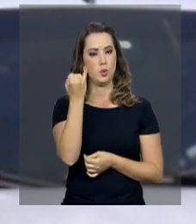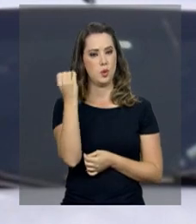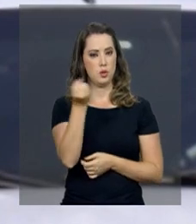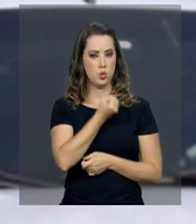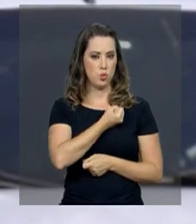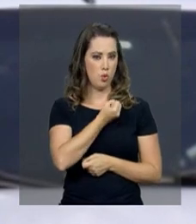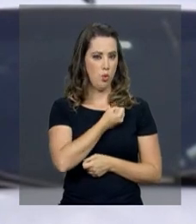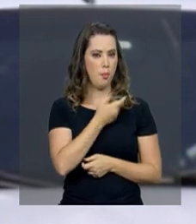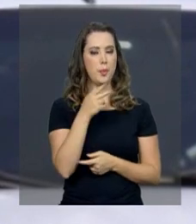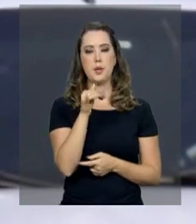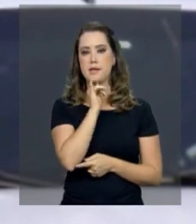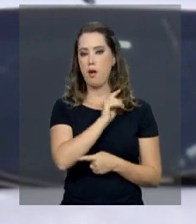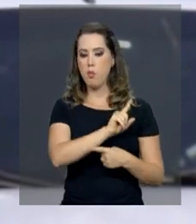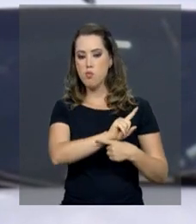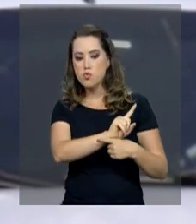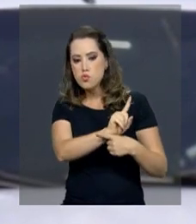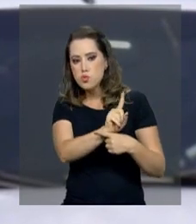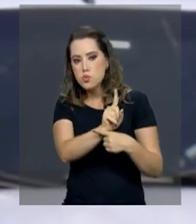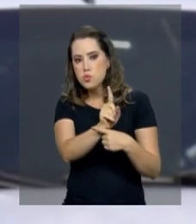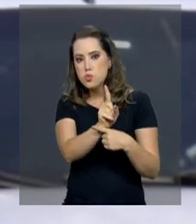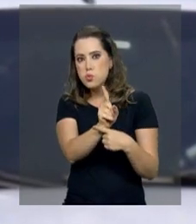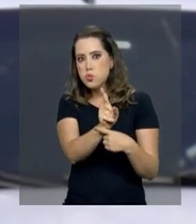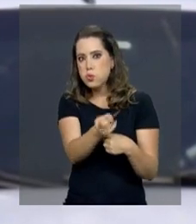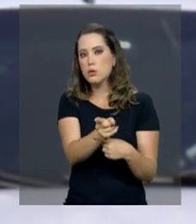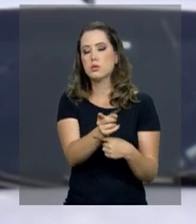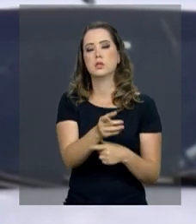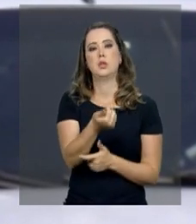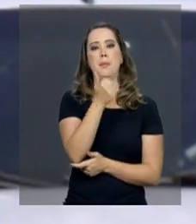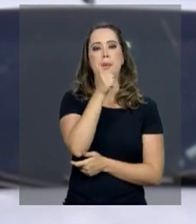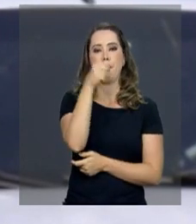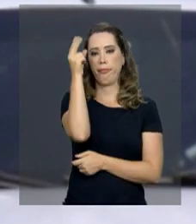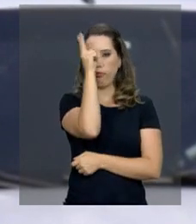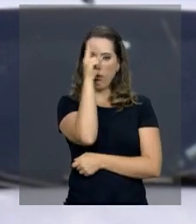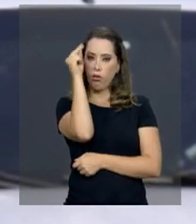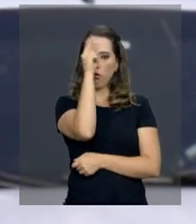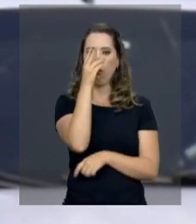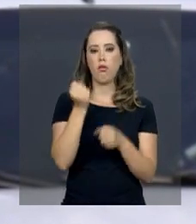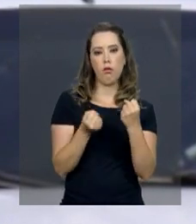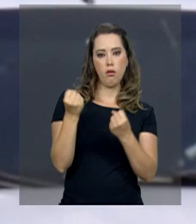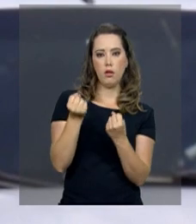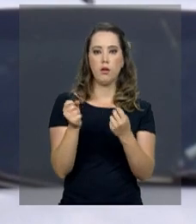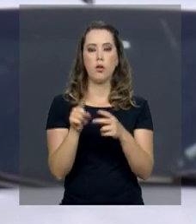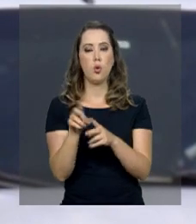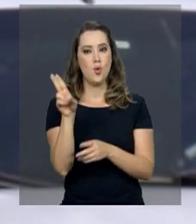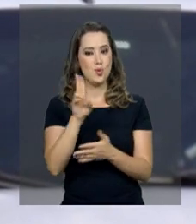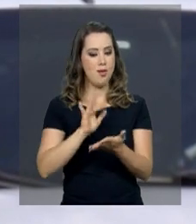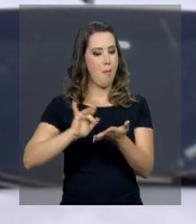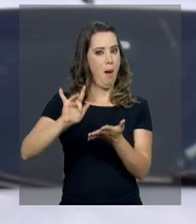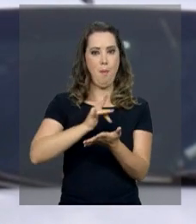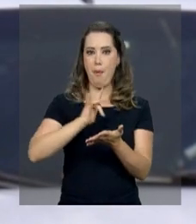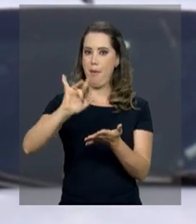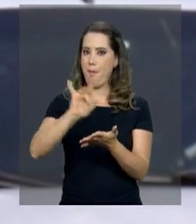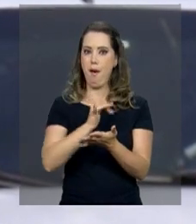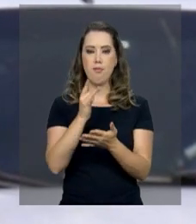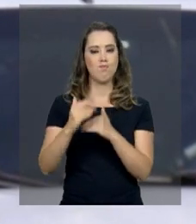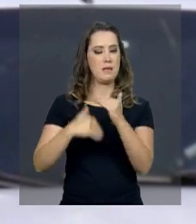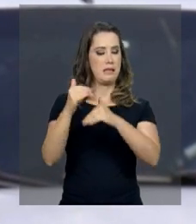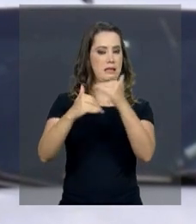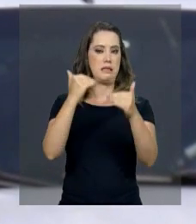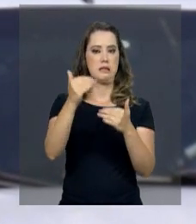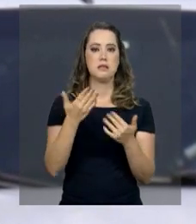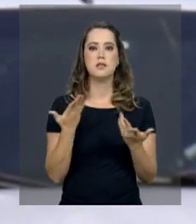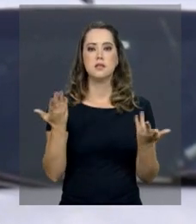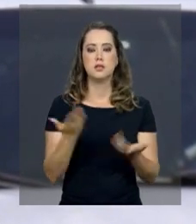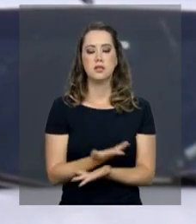como o excesso de velocidade, o beber e dirigir, a utilizar o celular, que é uma das consequências crescentes de